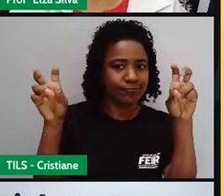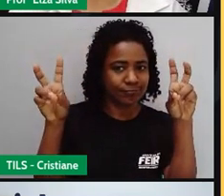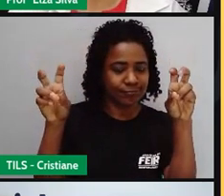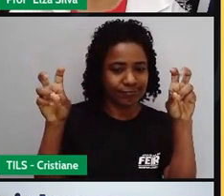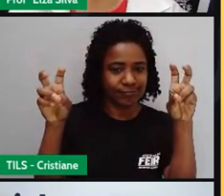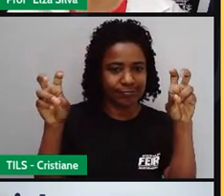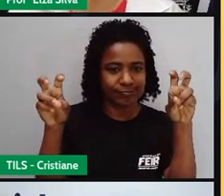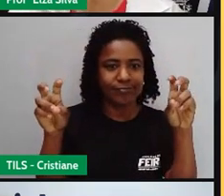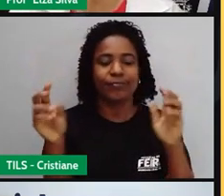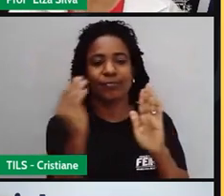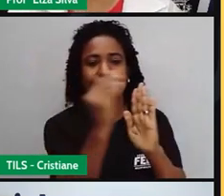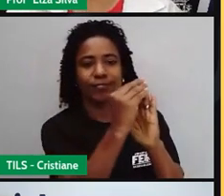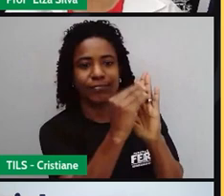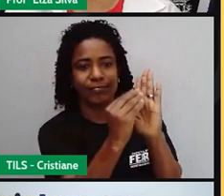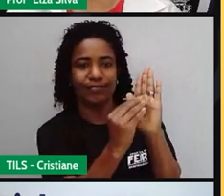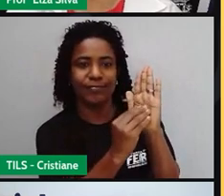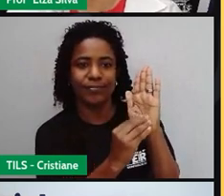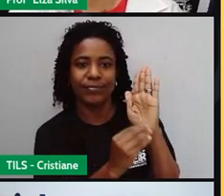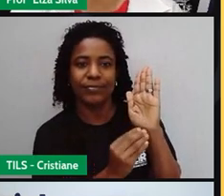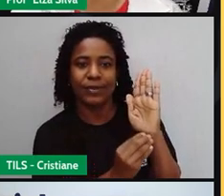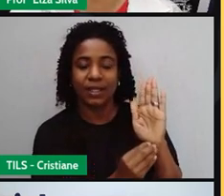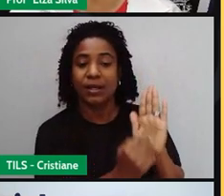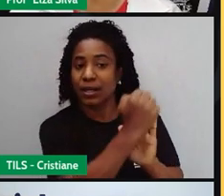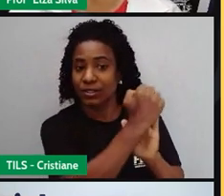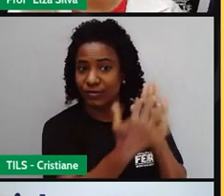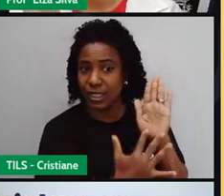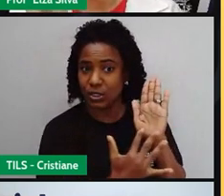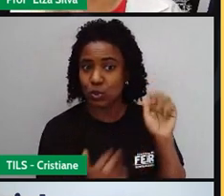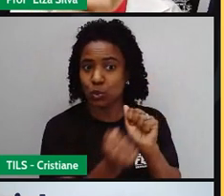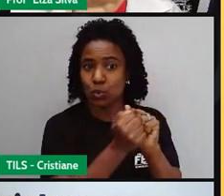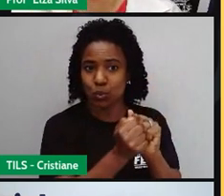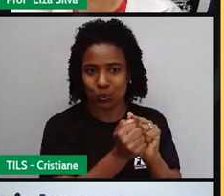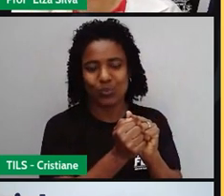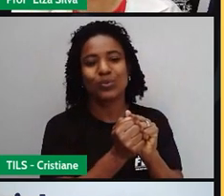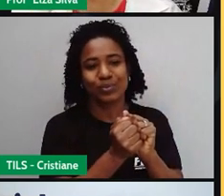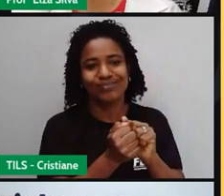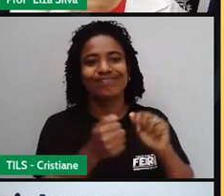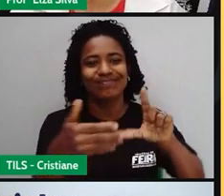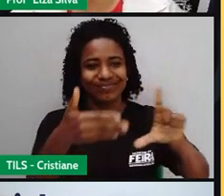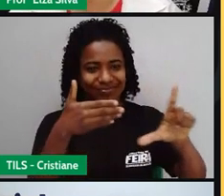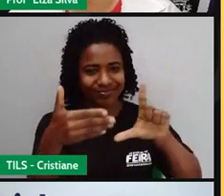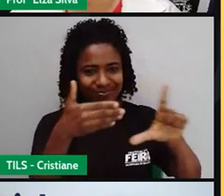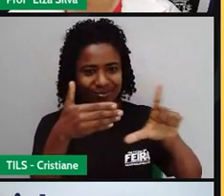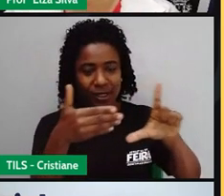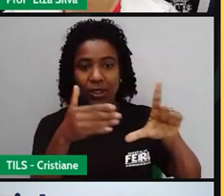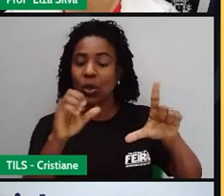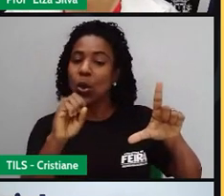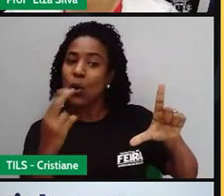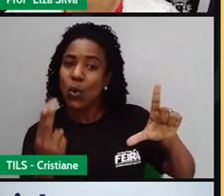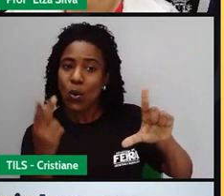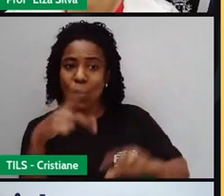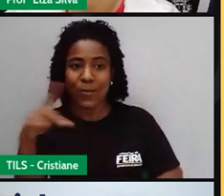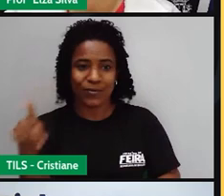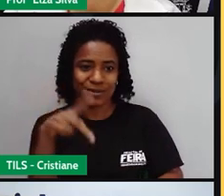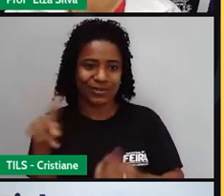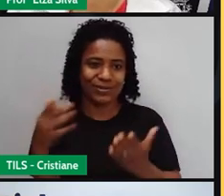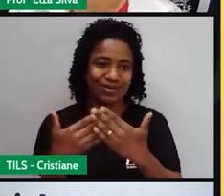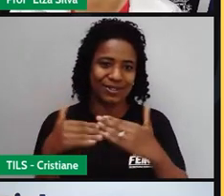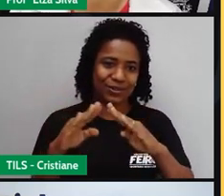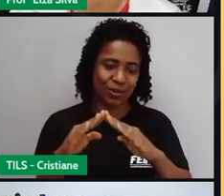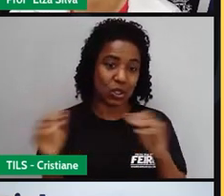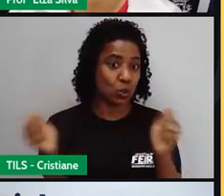as atividades de classe que você irá realizar junto conosco e com seu professor ou sua professora da escola.